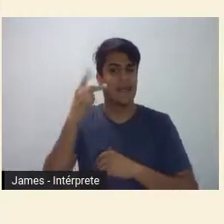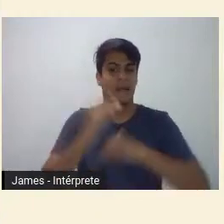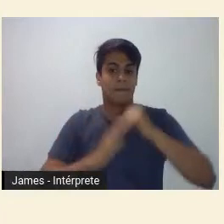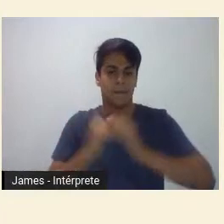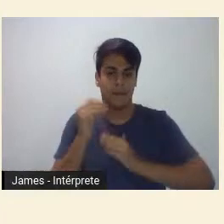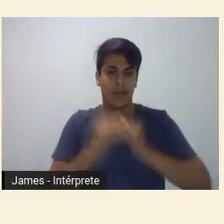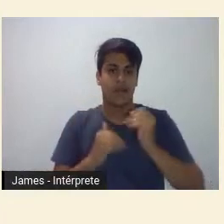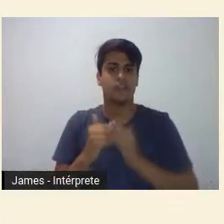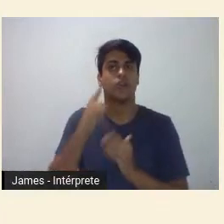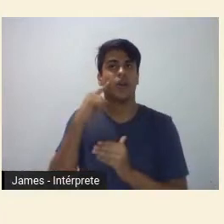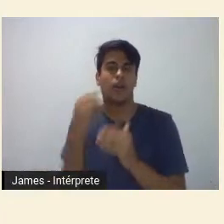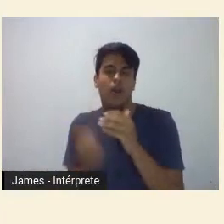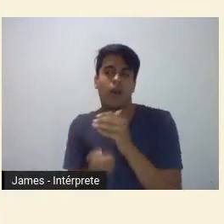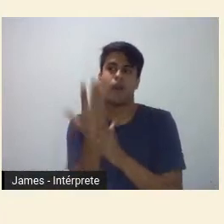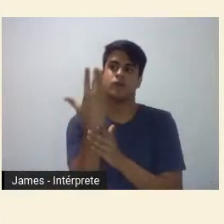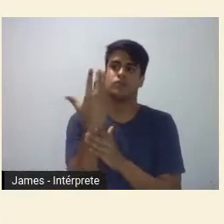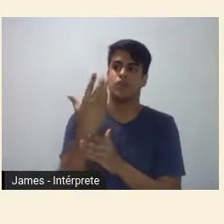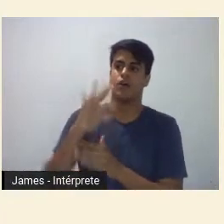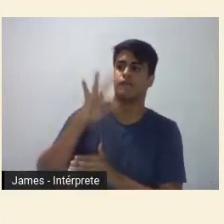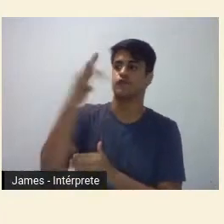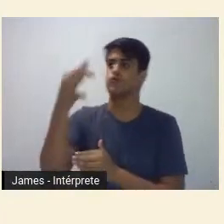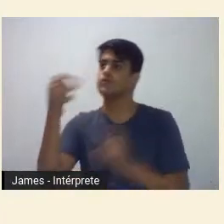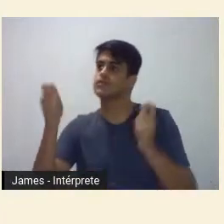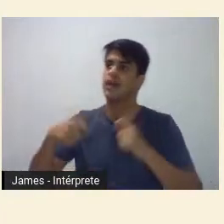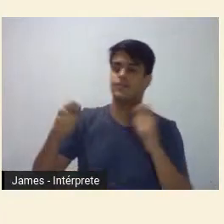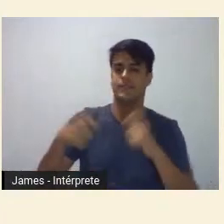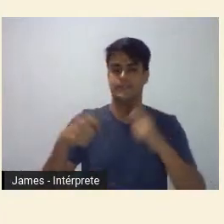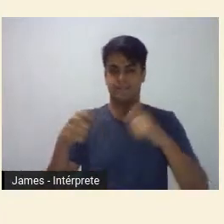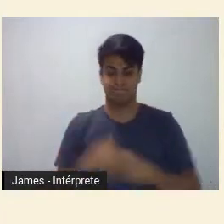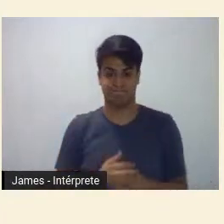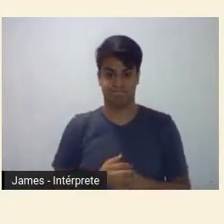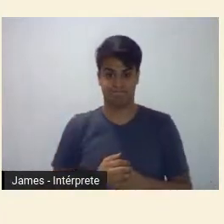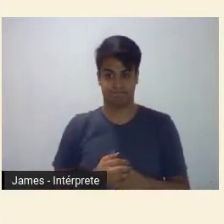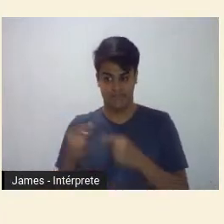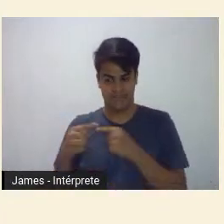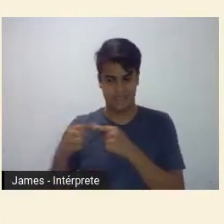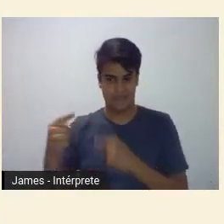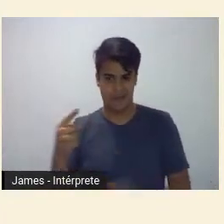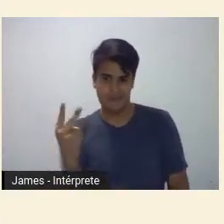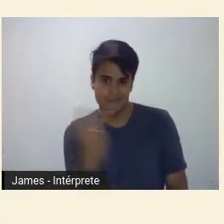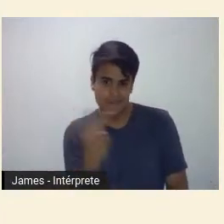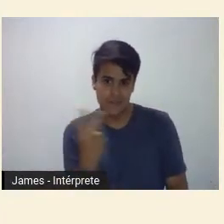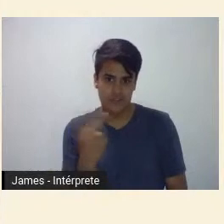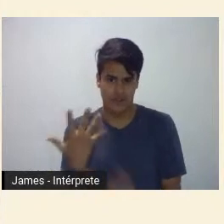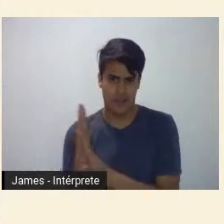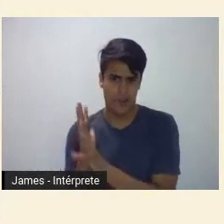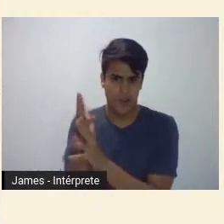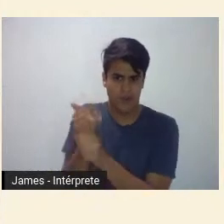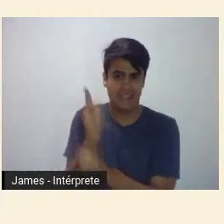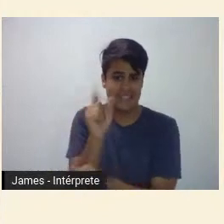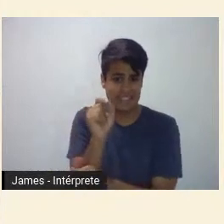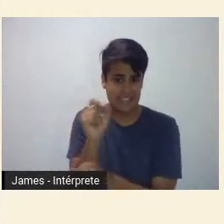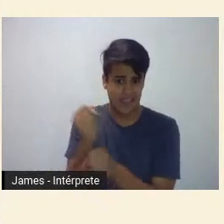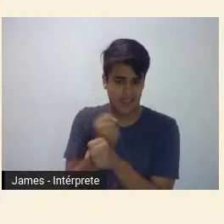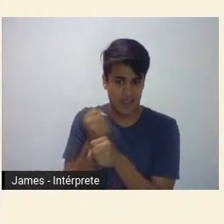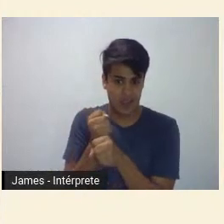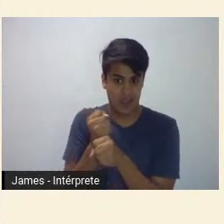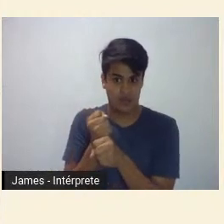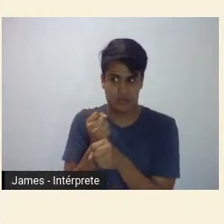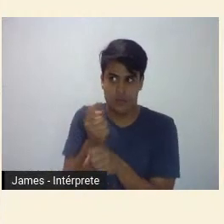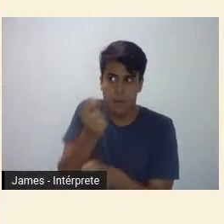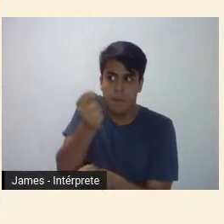futuros possíveis se a semana de 22 chega ao seu centenário nas bordas de um país em vias de uma eleição tensa